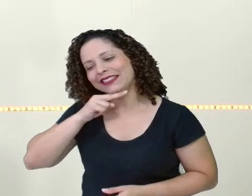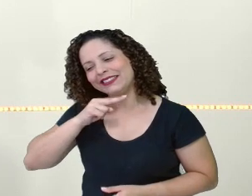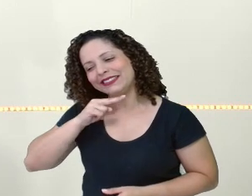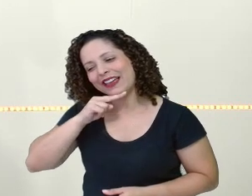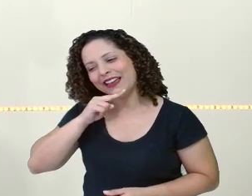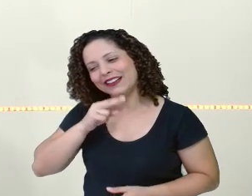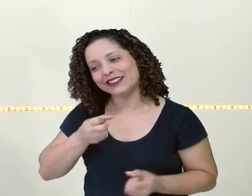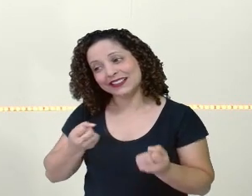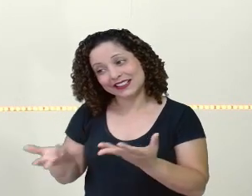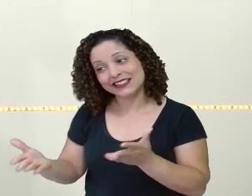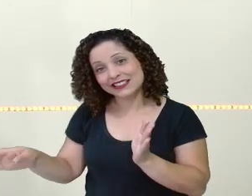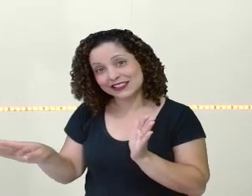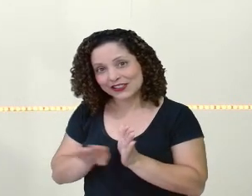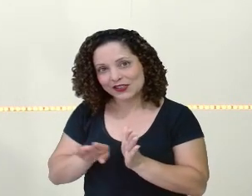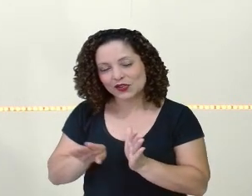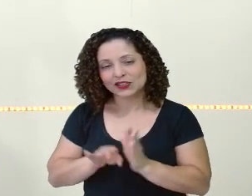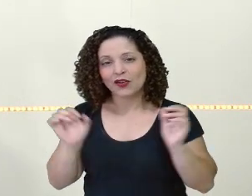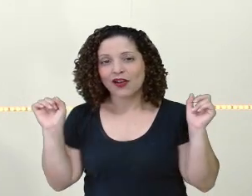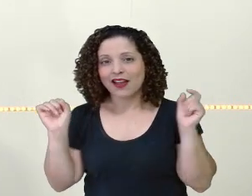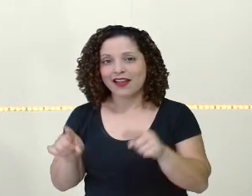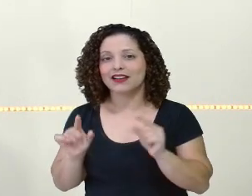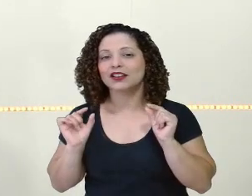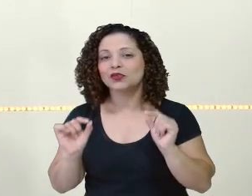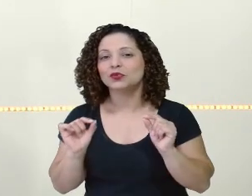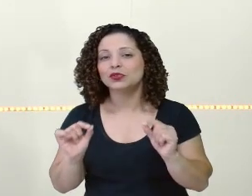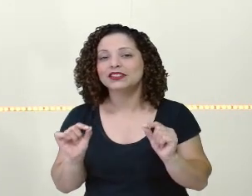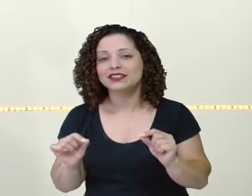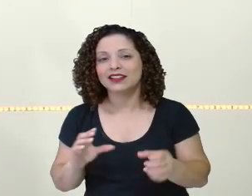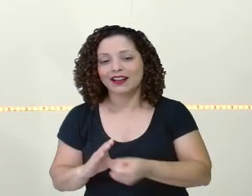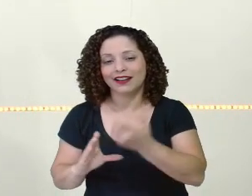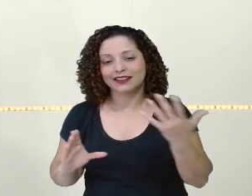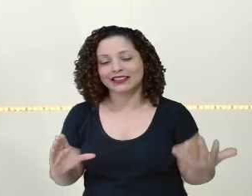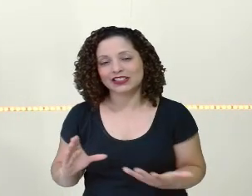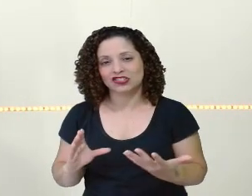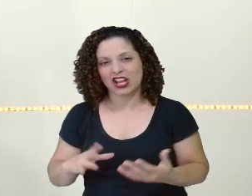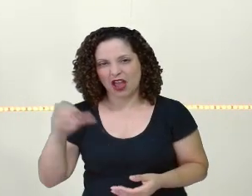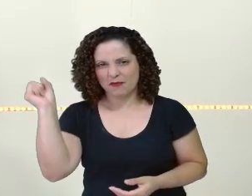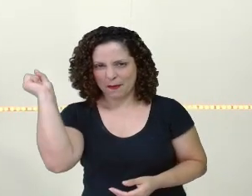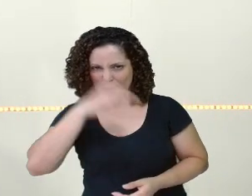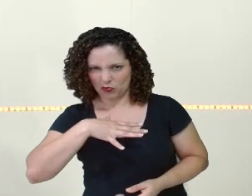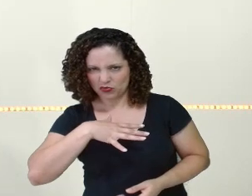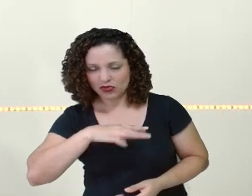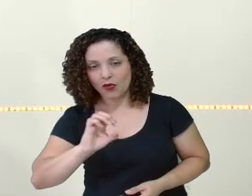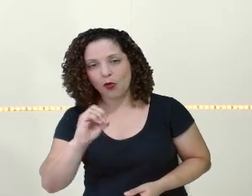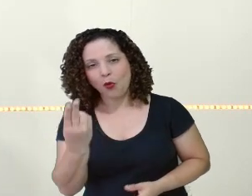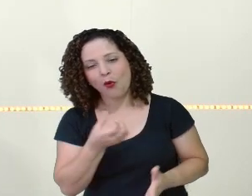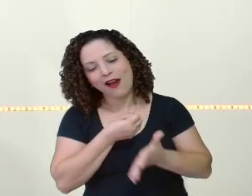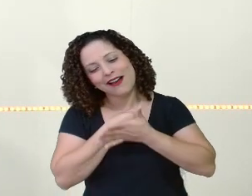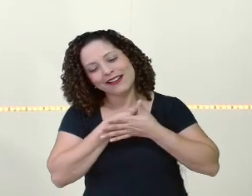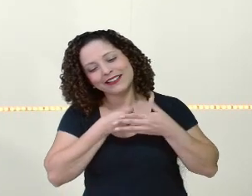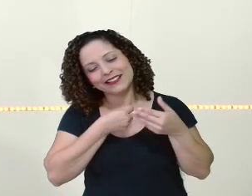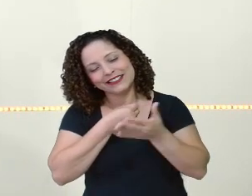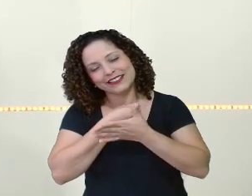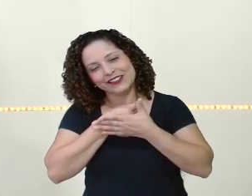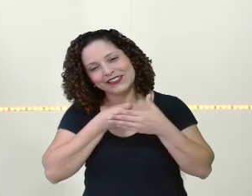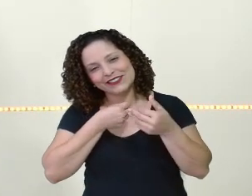forma bem carinhosa de ser, não é? Então, qual é a característica dela? Grosseira ou carinhosa?